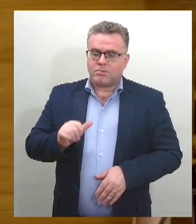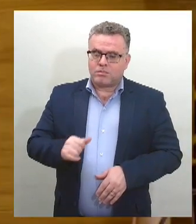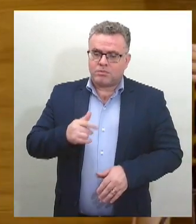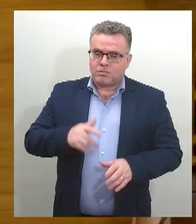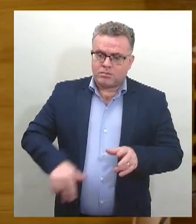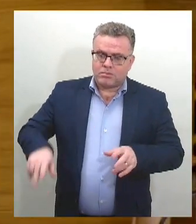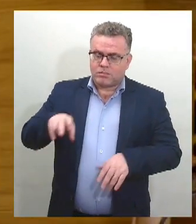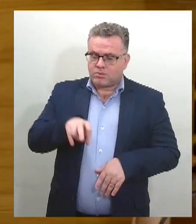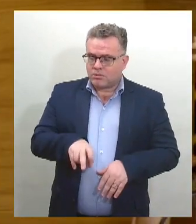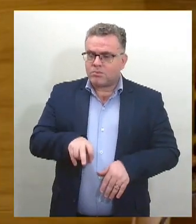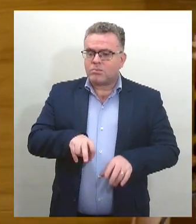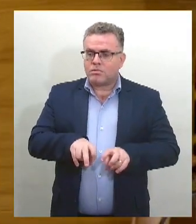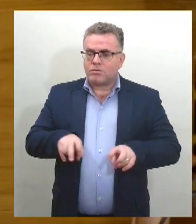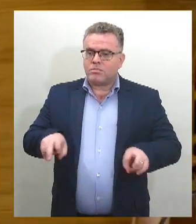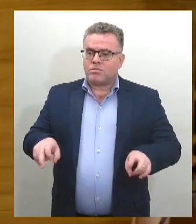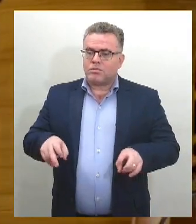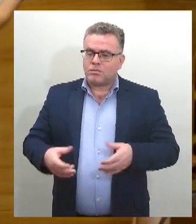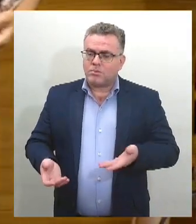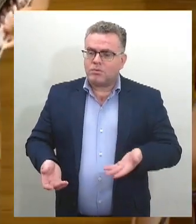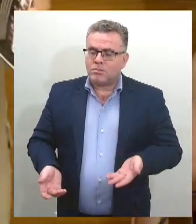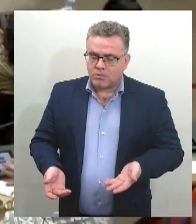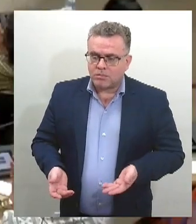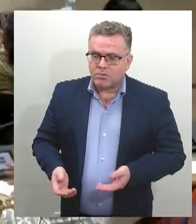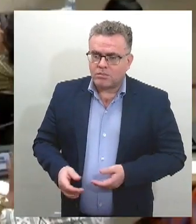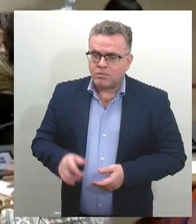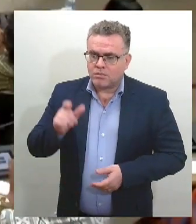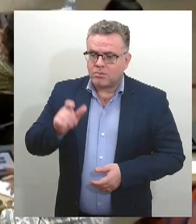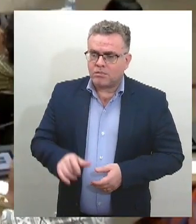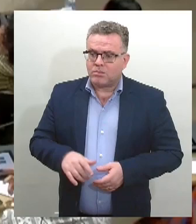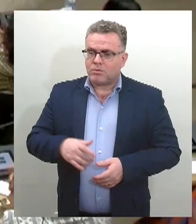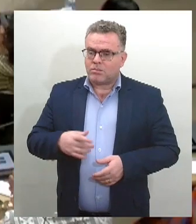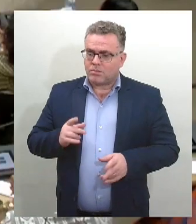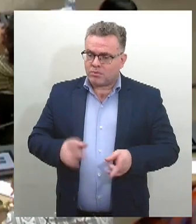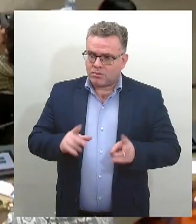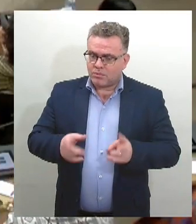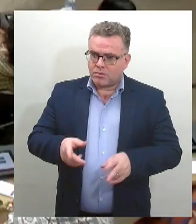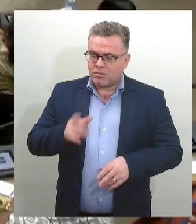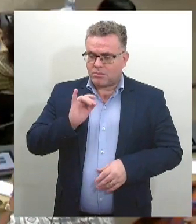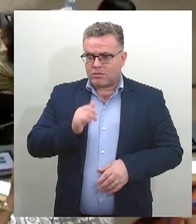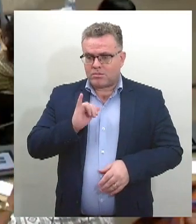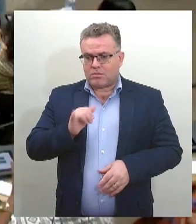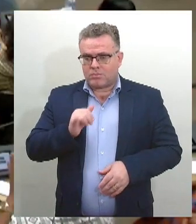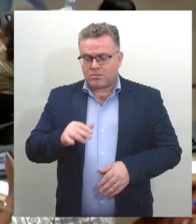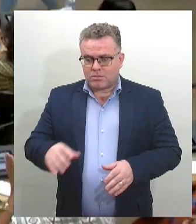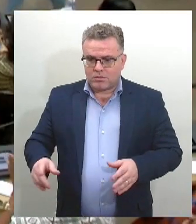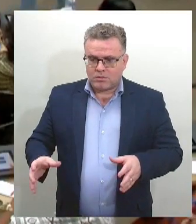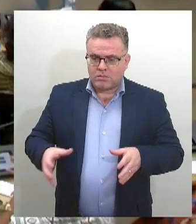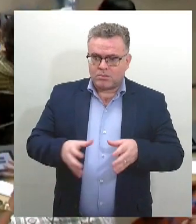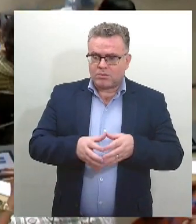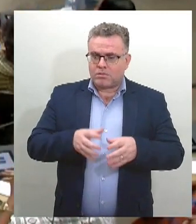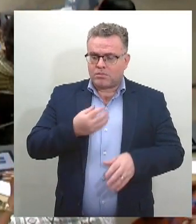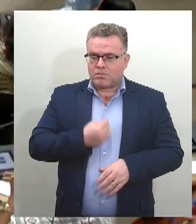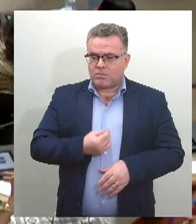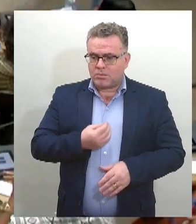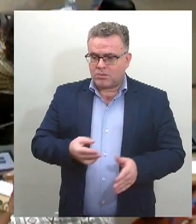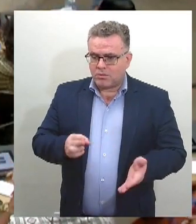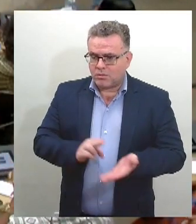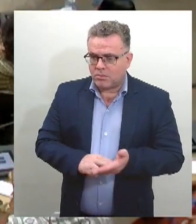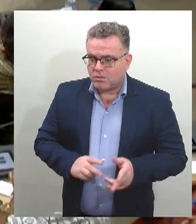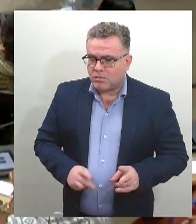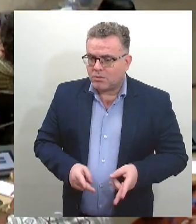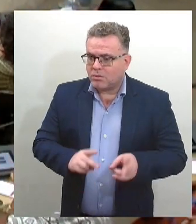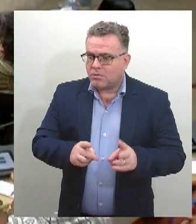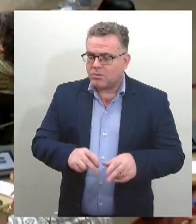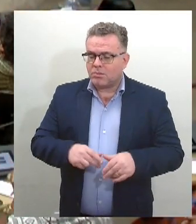em Sergipe, Estela, que é poetisa, redatora e integrante do circuito Mungu, reforçou aos presentes